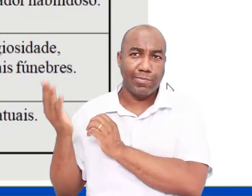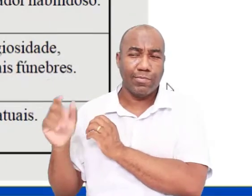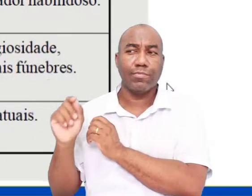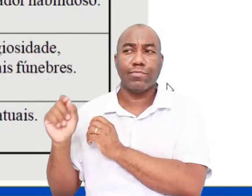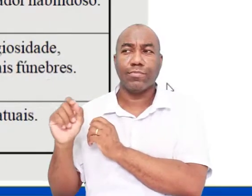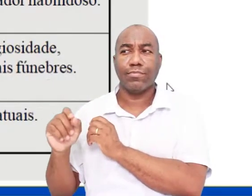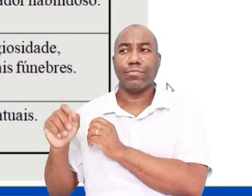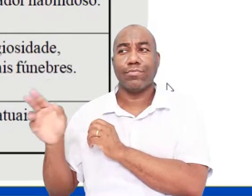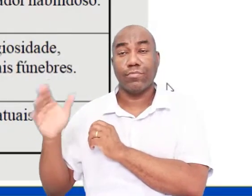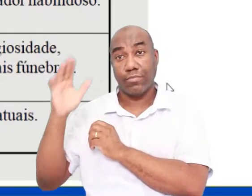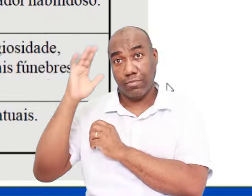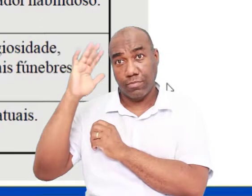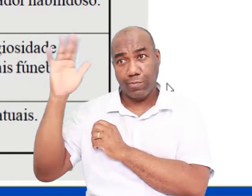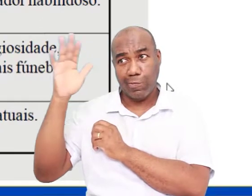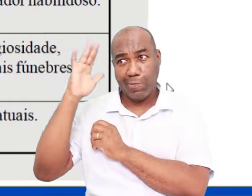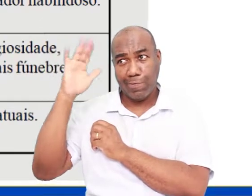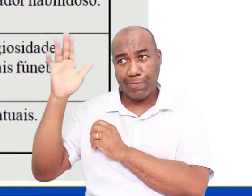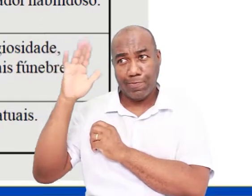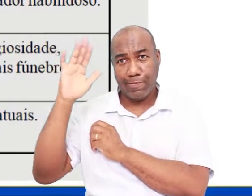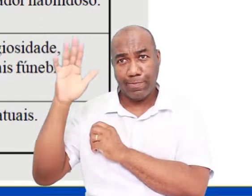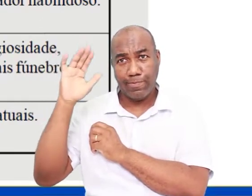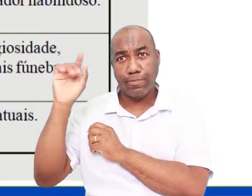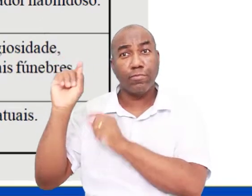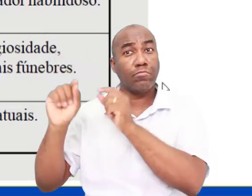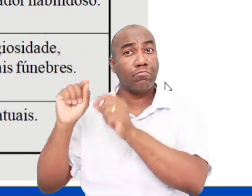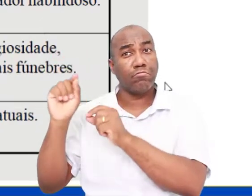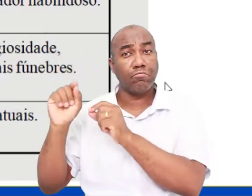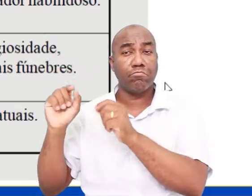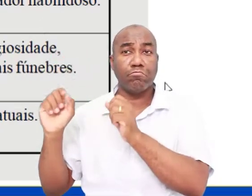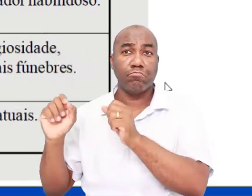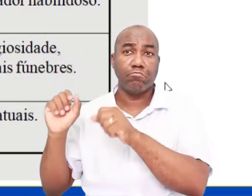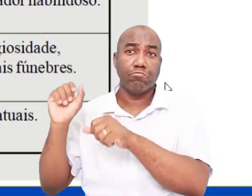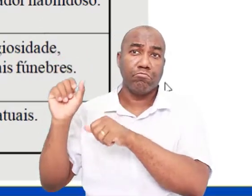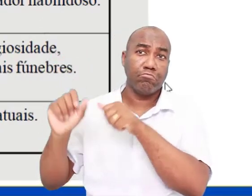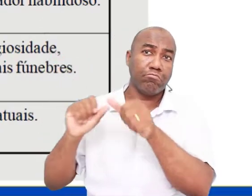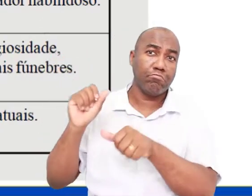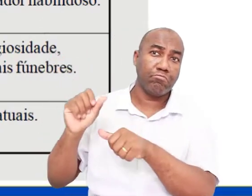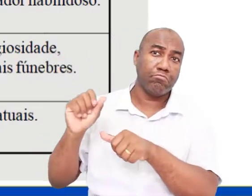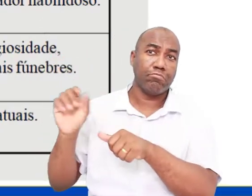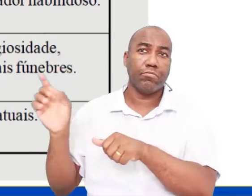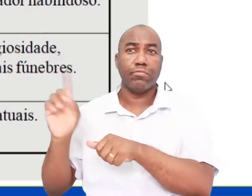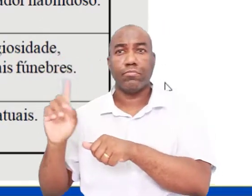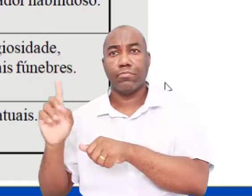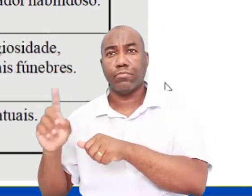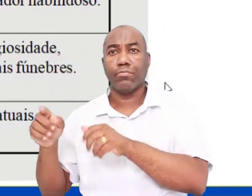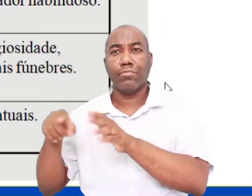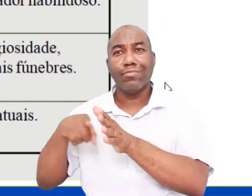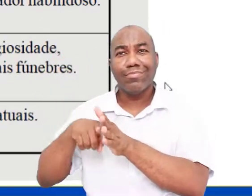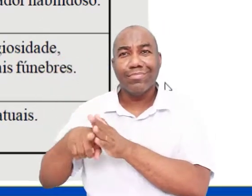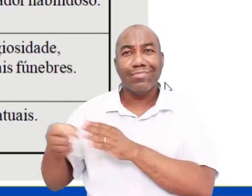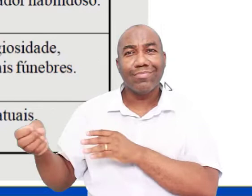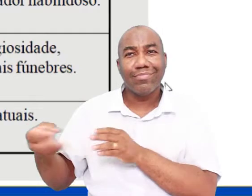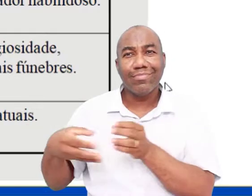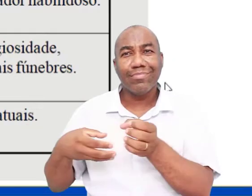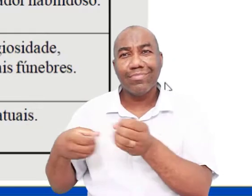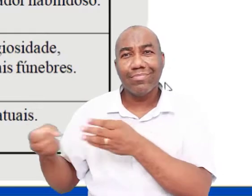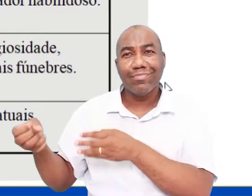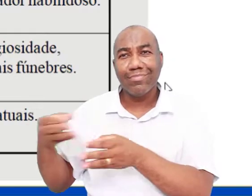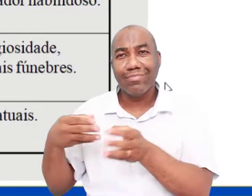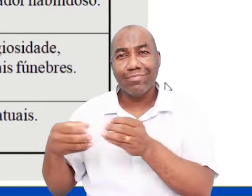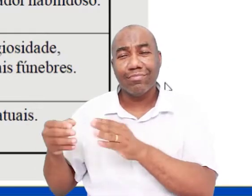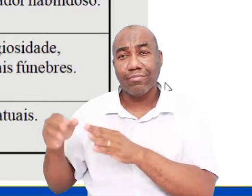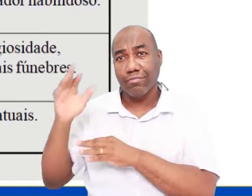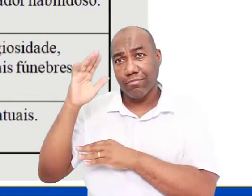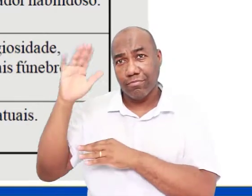são teorias. E essas teorias, elas podem ser modificadas de acordo com as novas descobertas que possam acontecer.